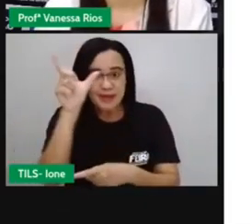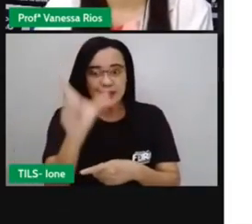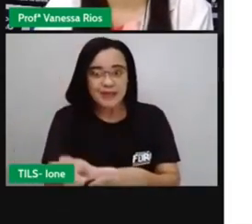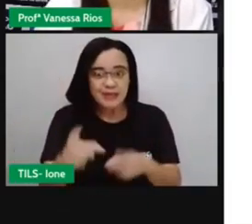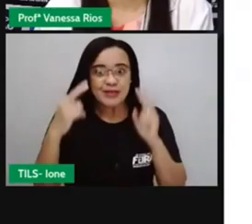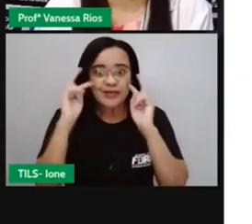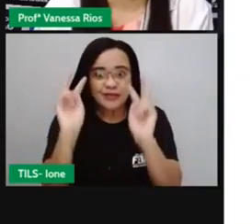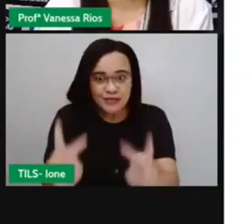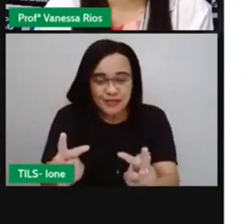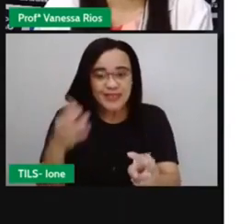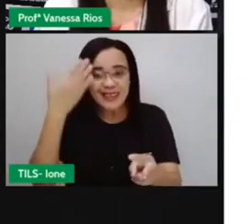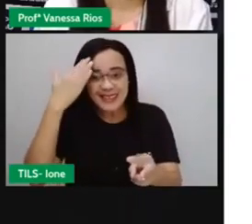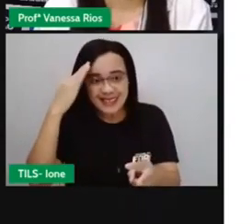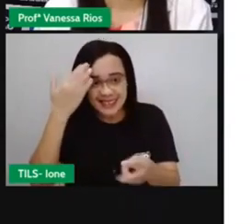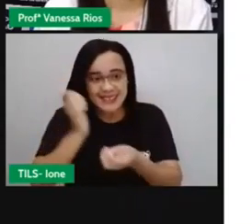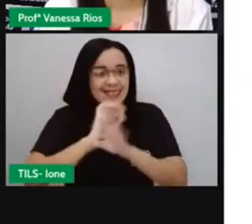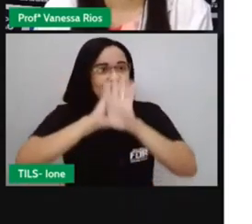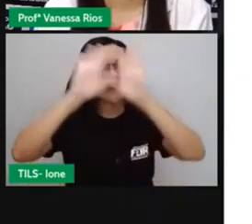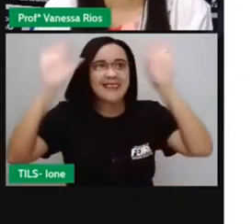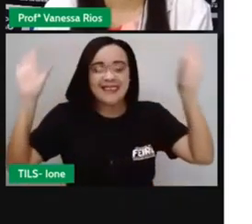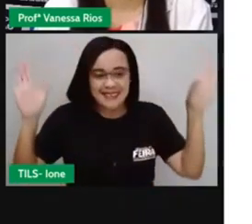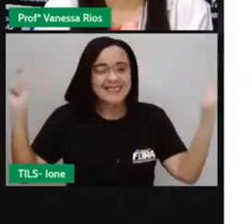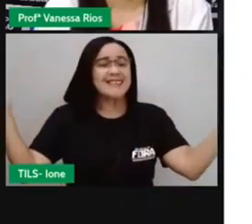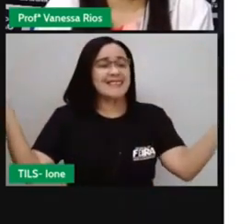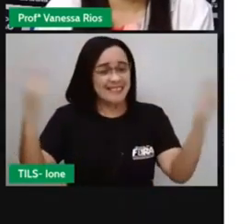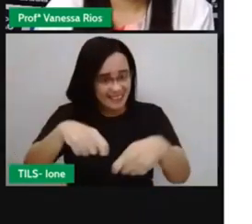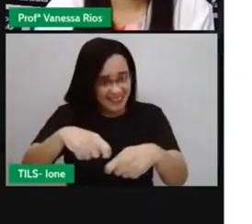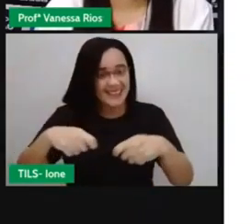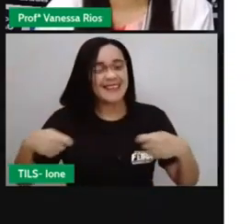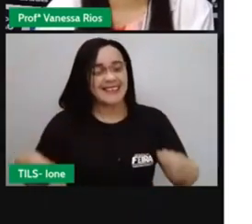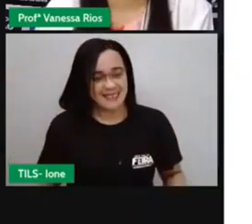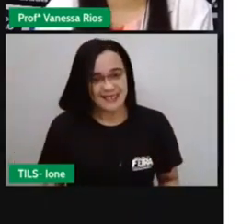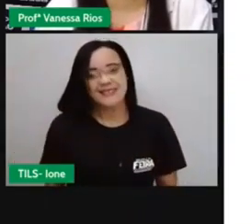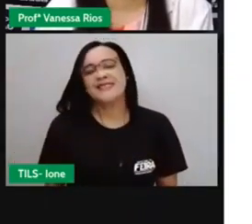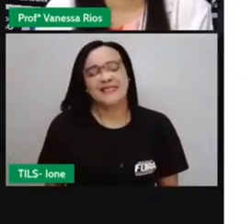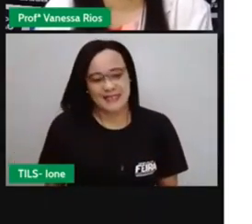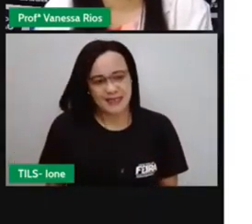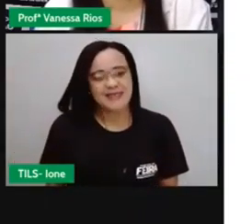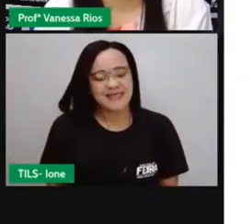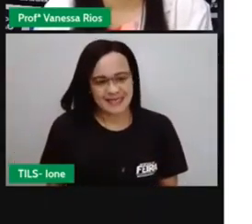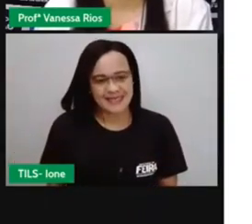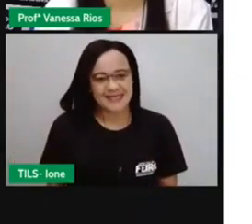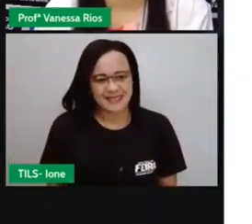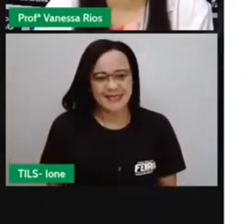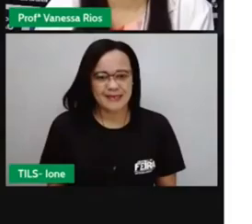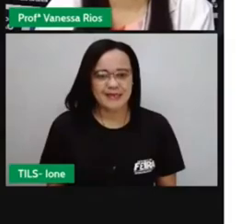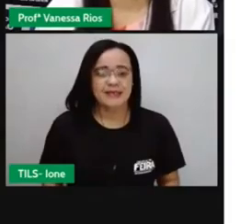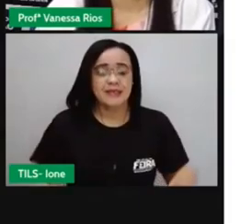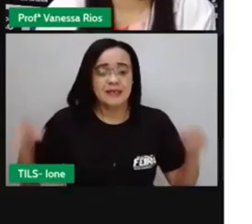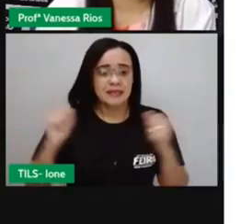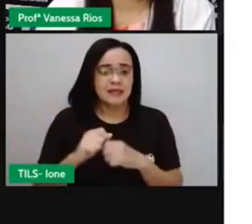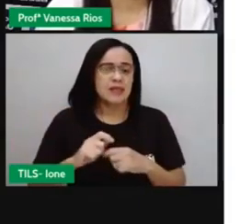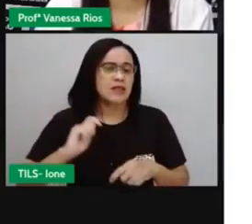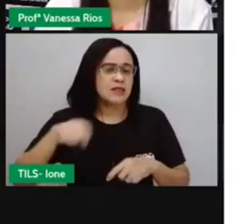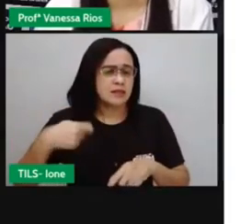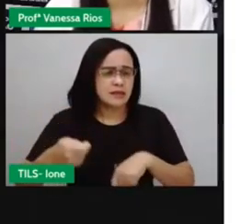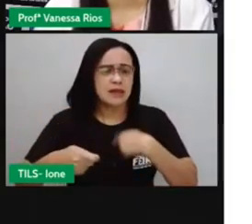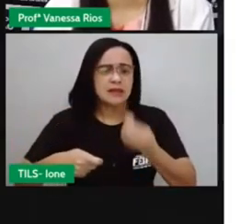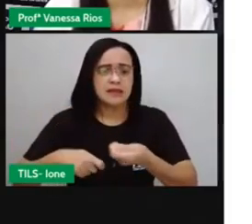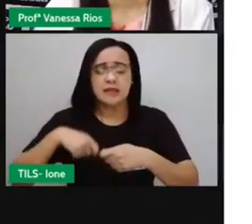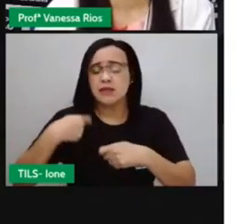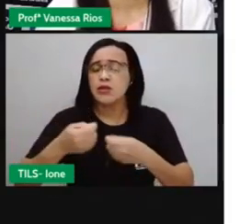outros tipos de imagens, né? Ou símbolos, a gente está falando aí de sinais visuais.